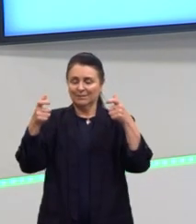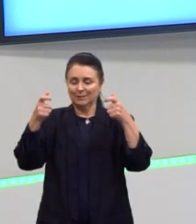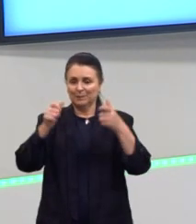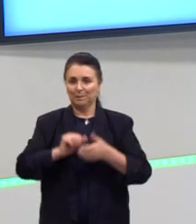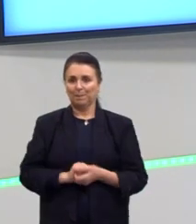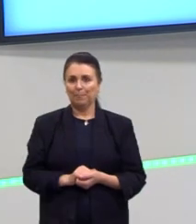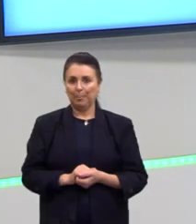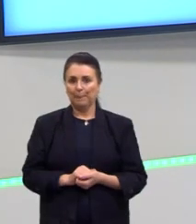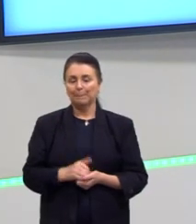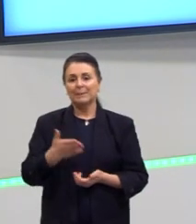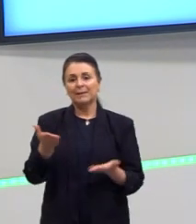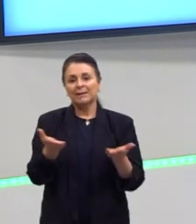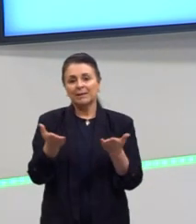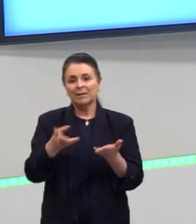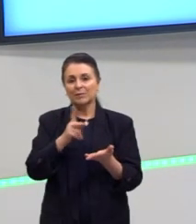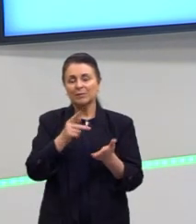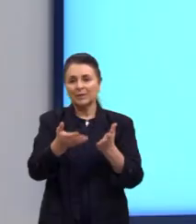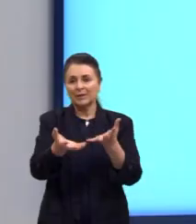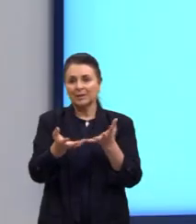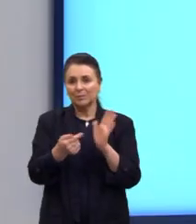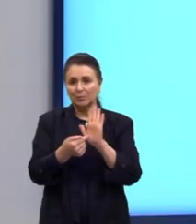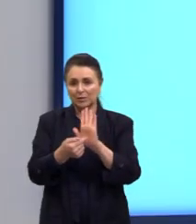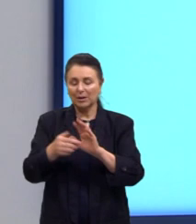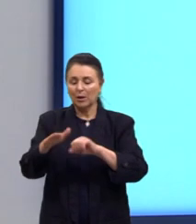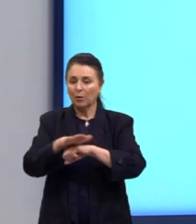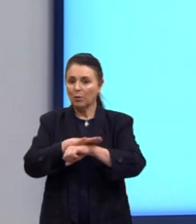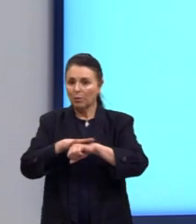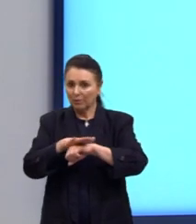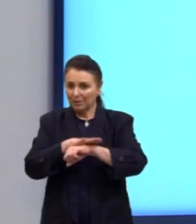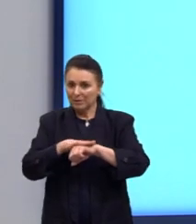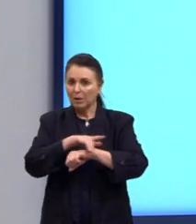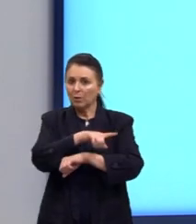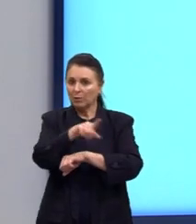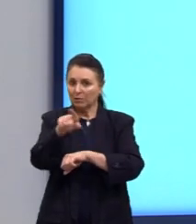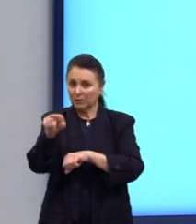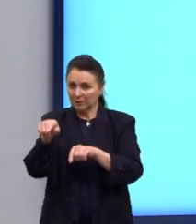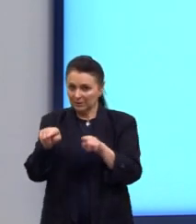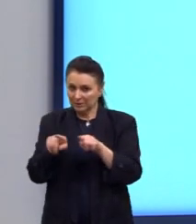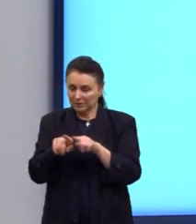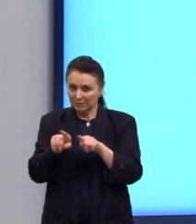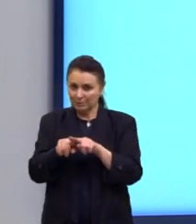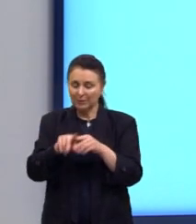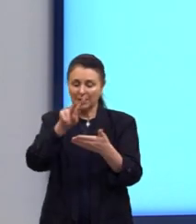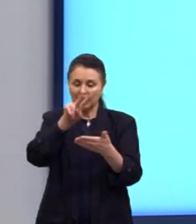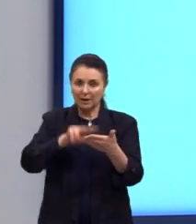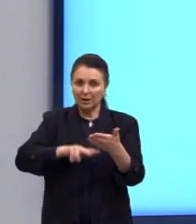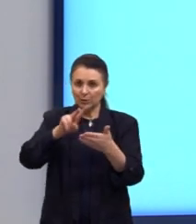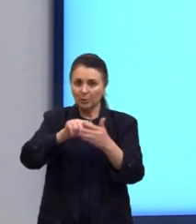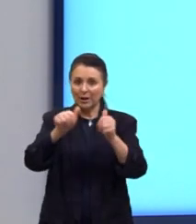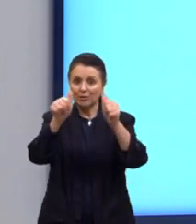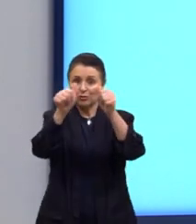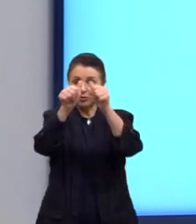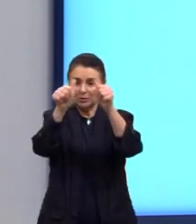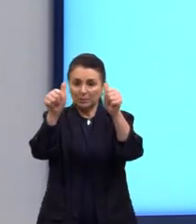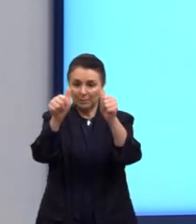Bom, e aqui eu quero conversar um pouquinho com vocês sobre a leitura de imagens.